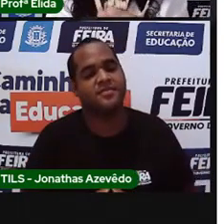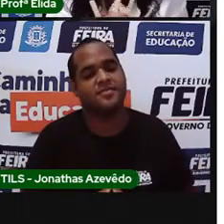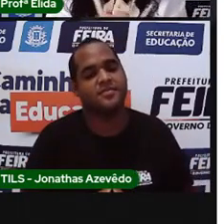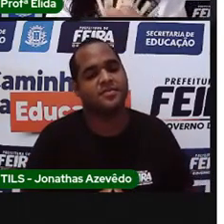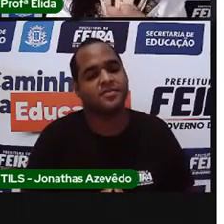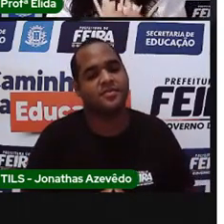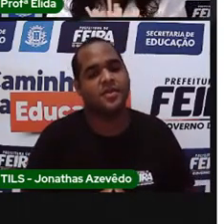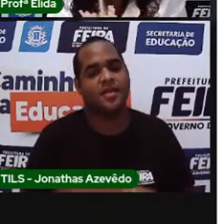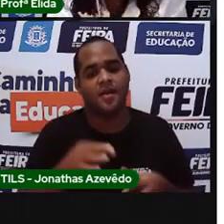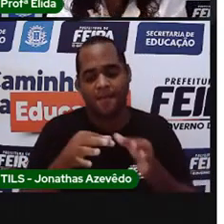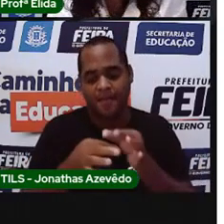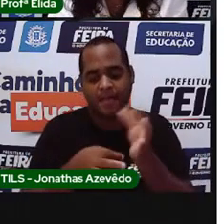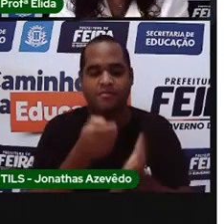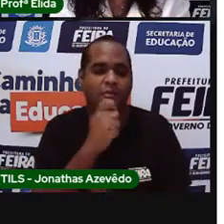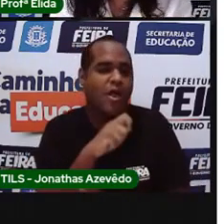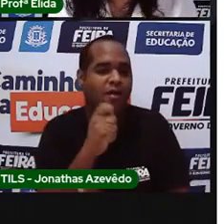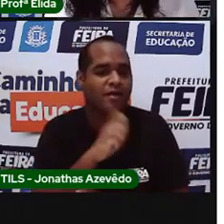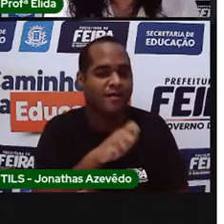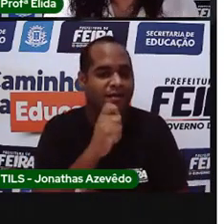Paletas de picolé.